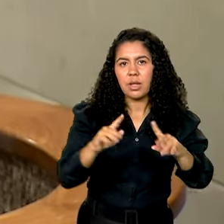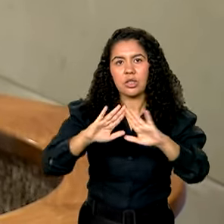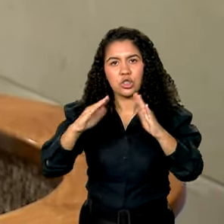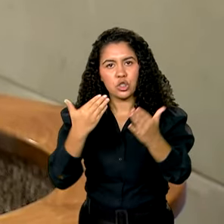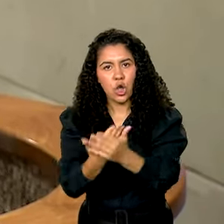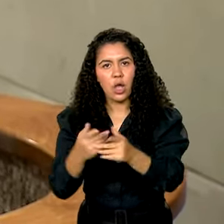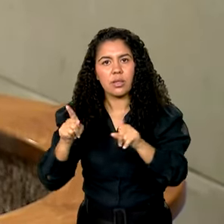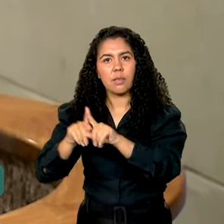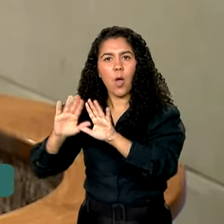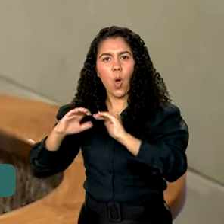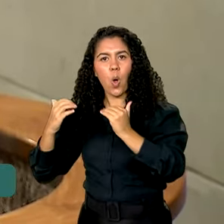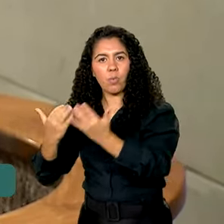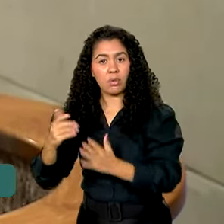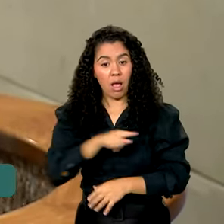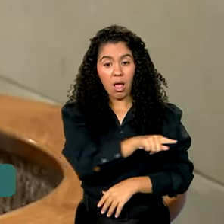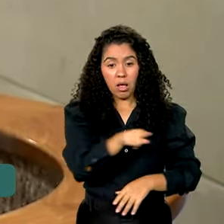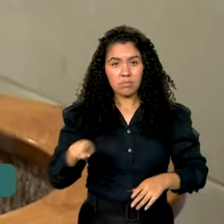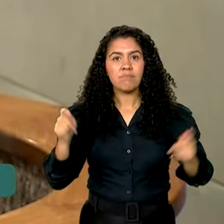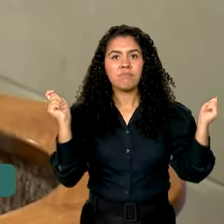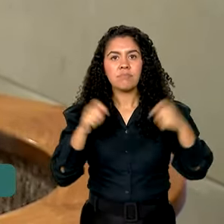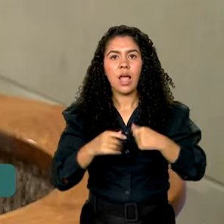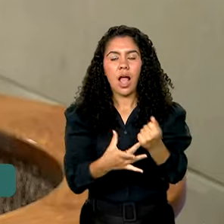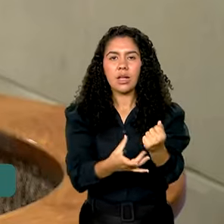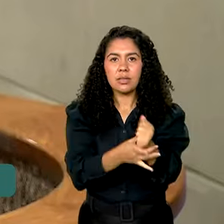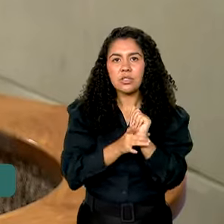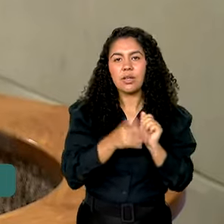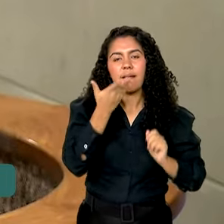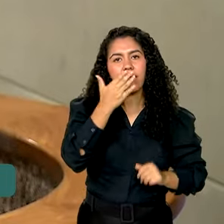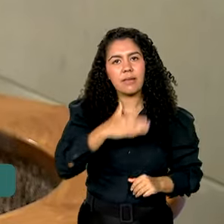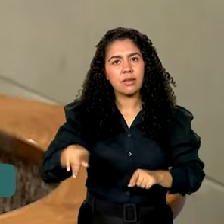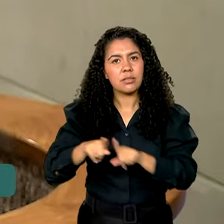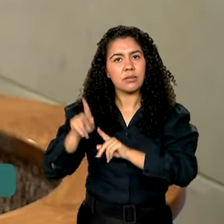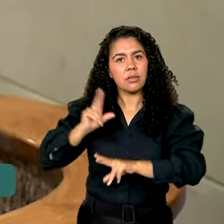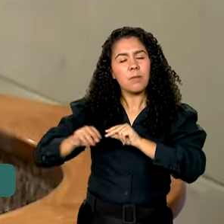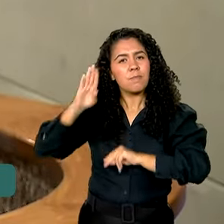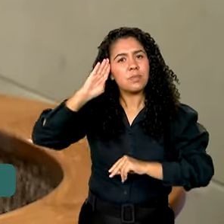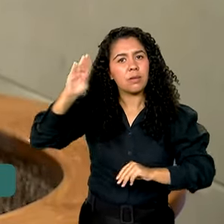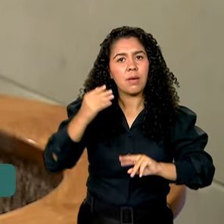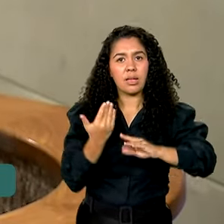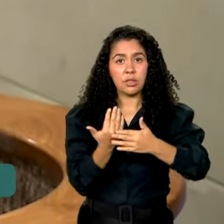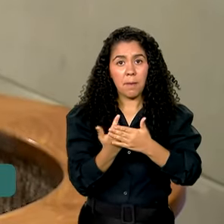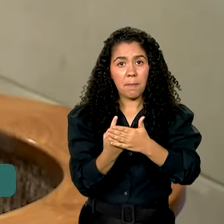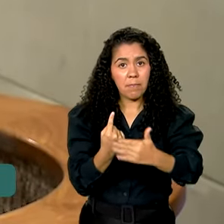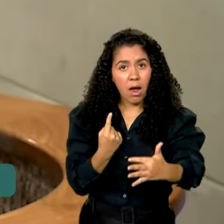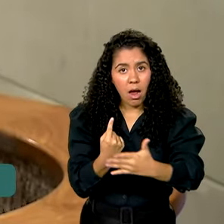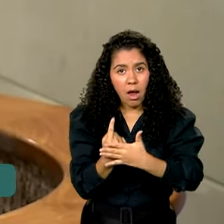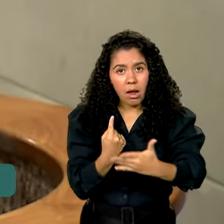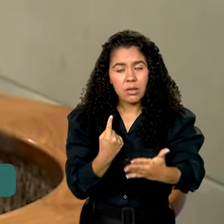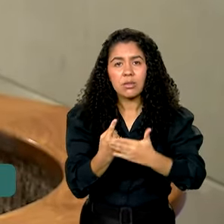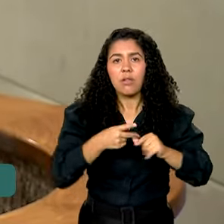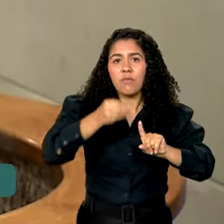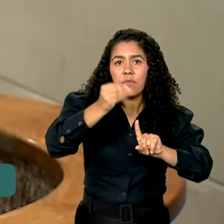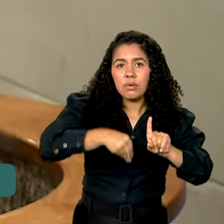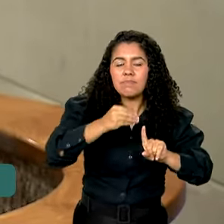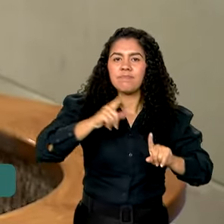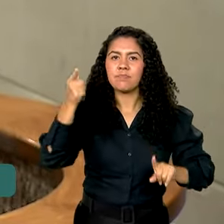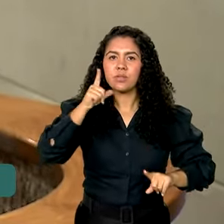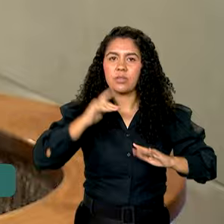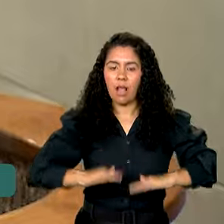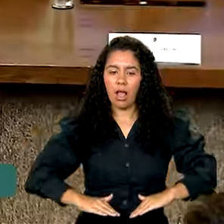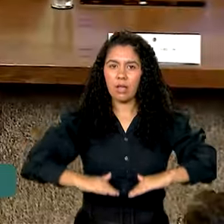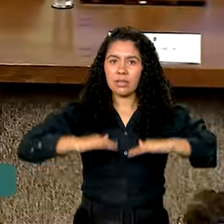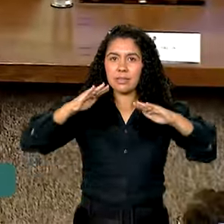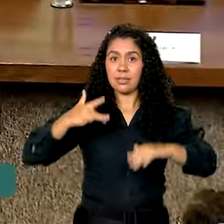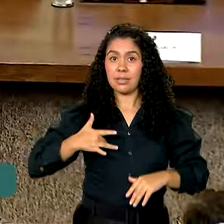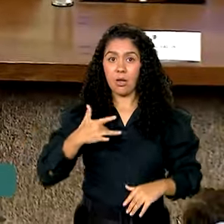podem garantir que crianças e jovens, especialmente os mais marginalizados e vulnerabilizados, cresçam de maneira saudável e